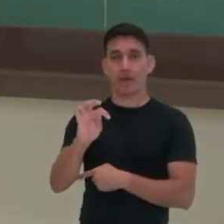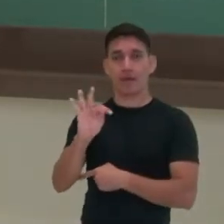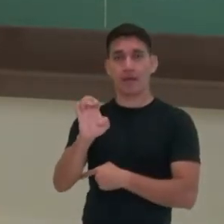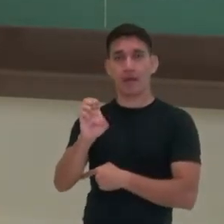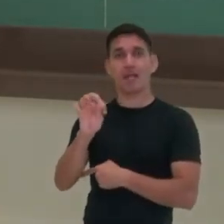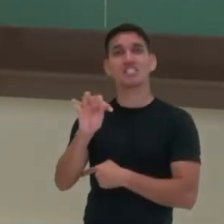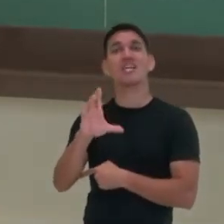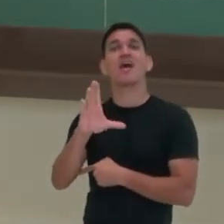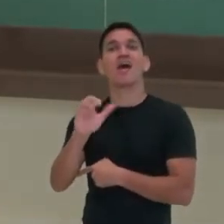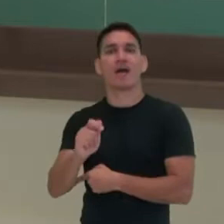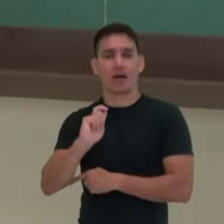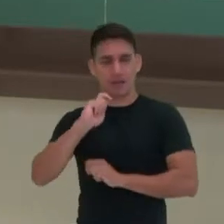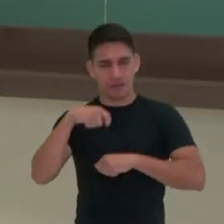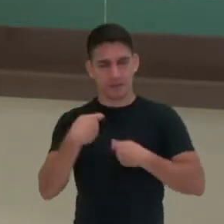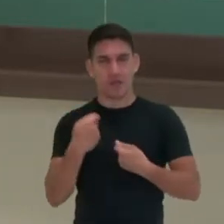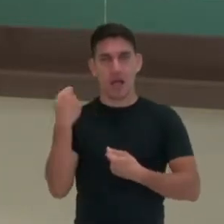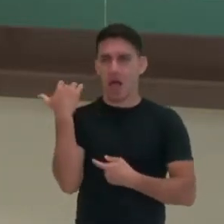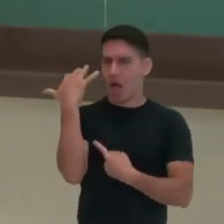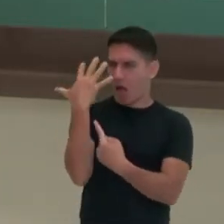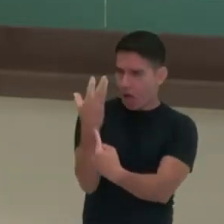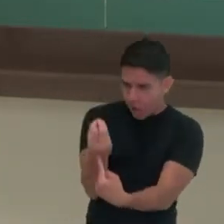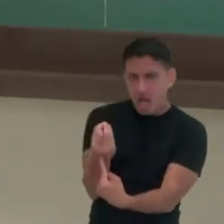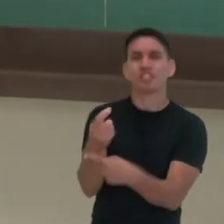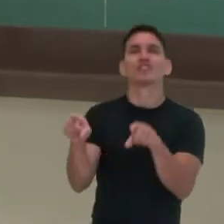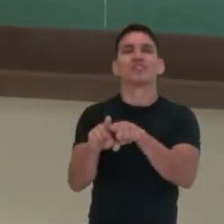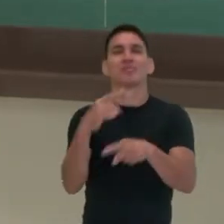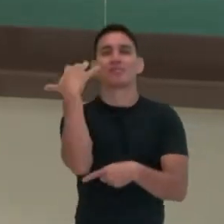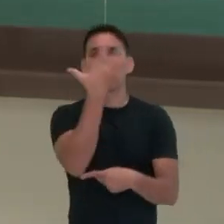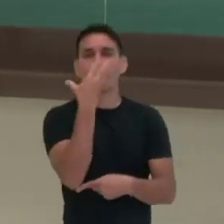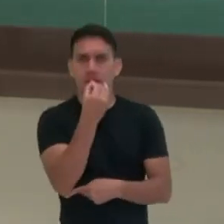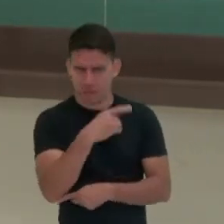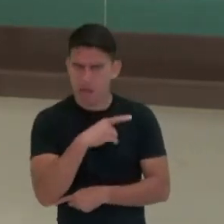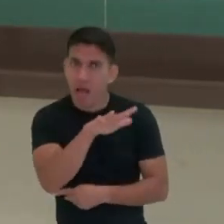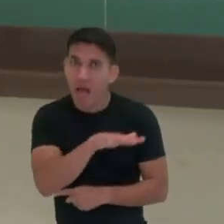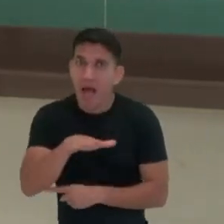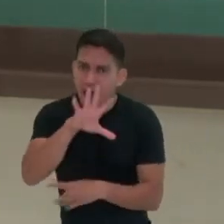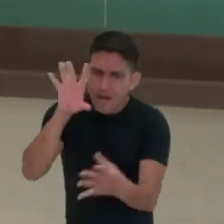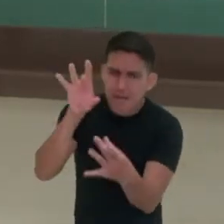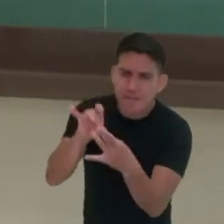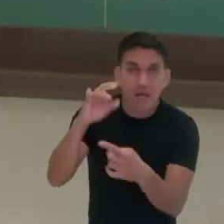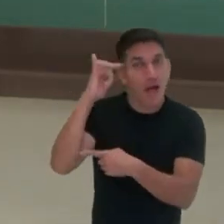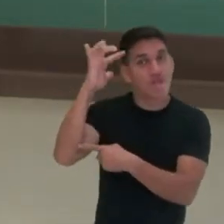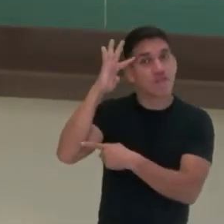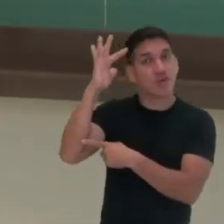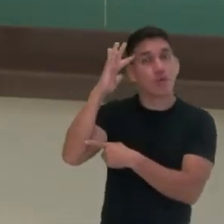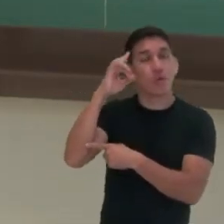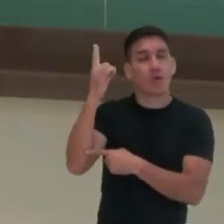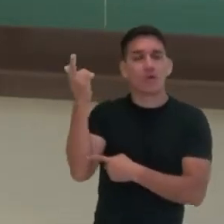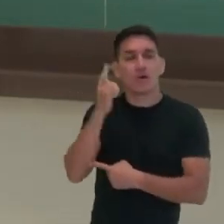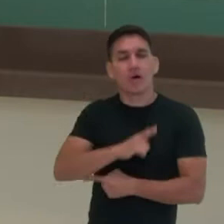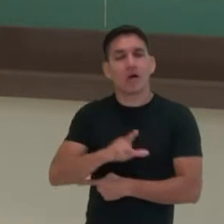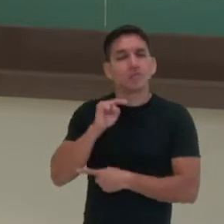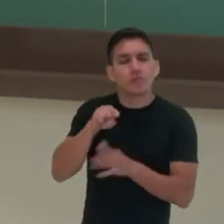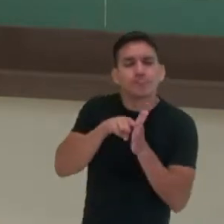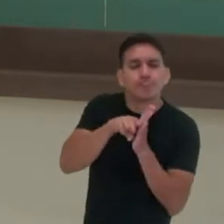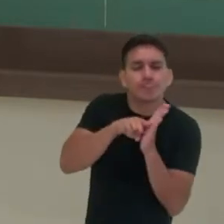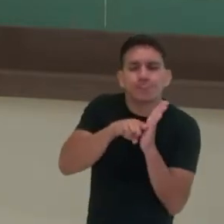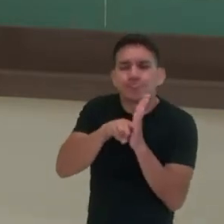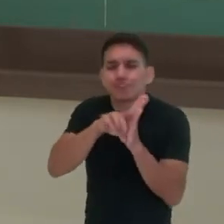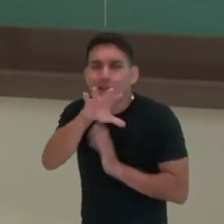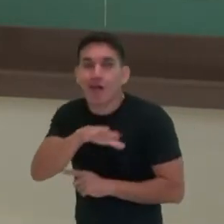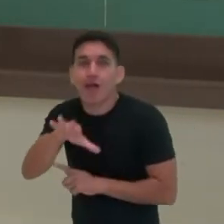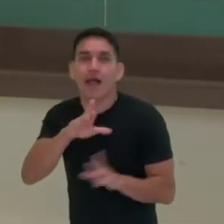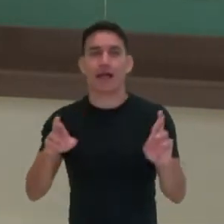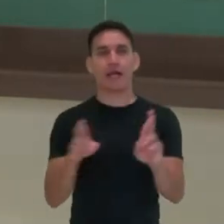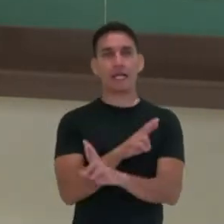da arte, da beleza. E existe uma área específica da filosofia que vai investigar essa